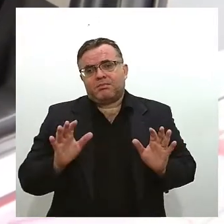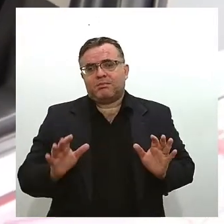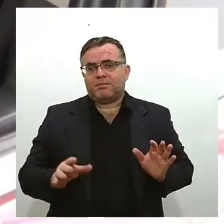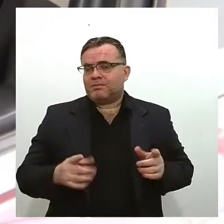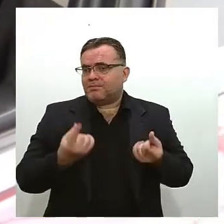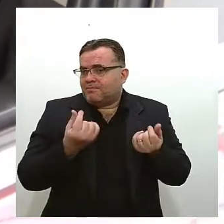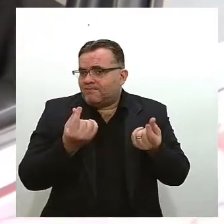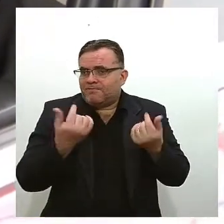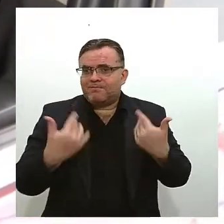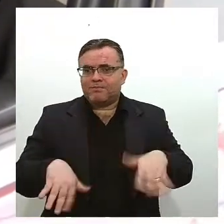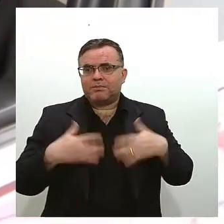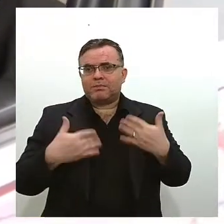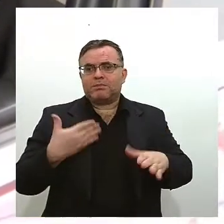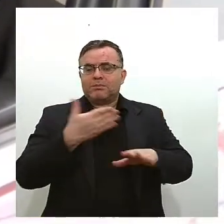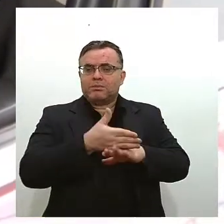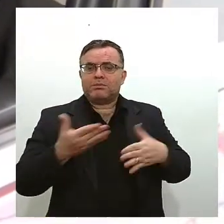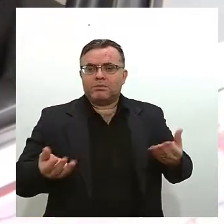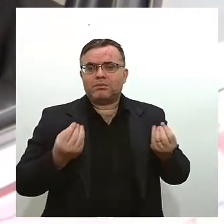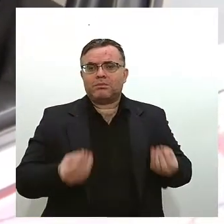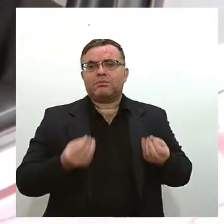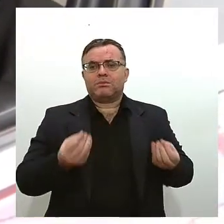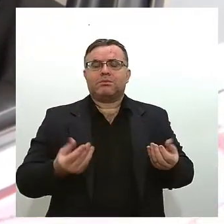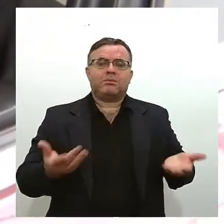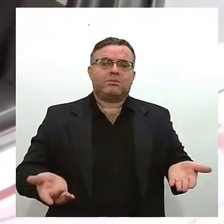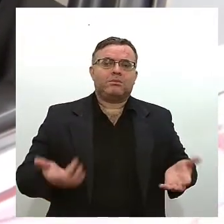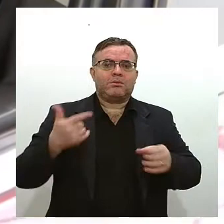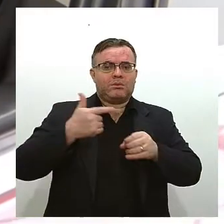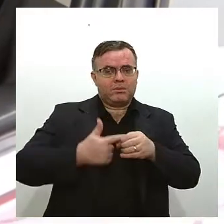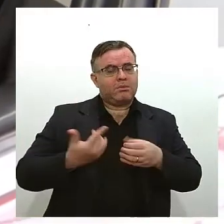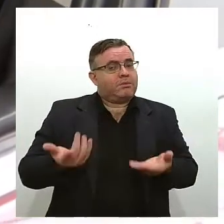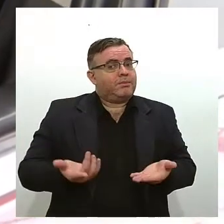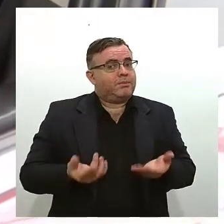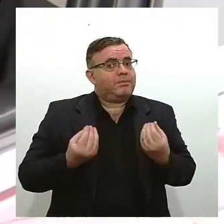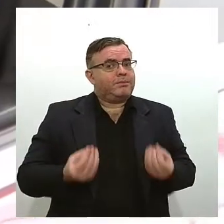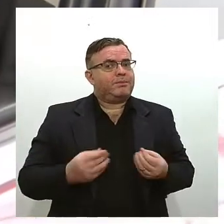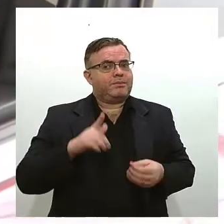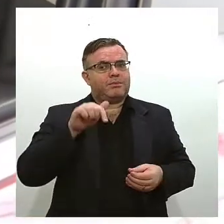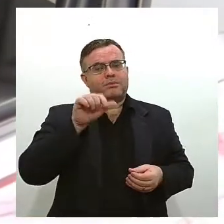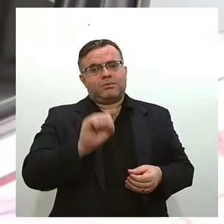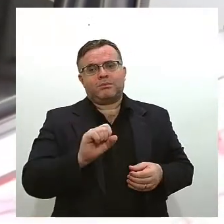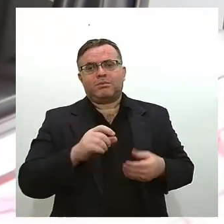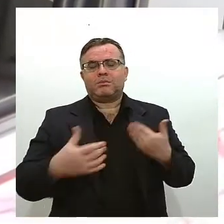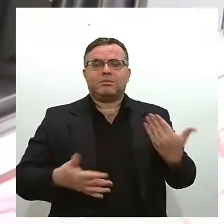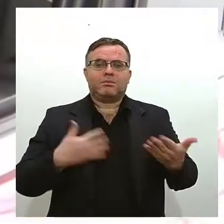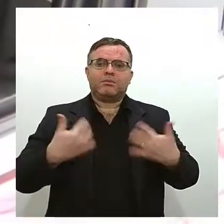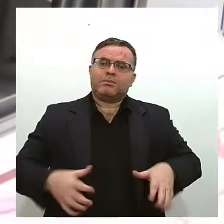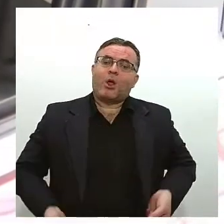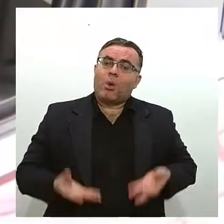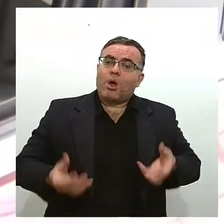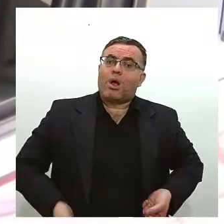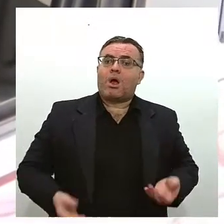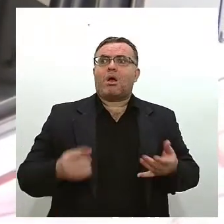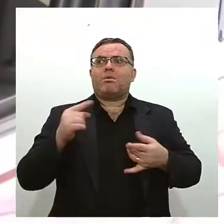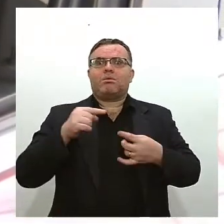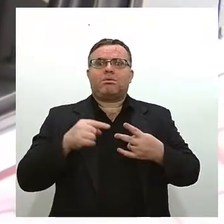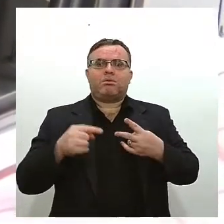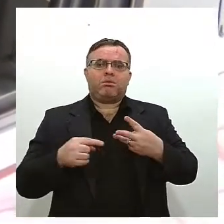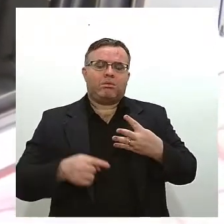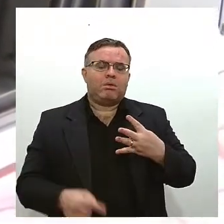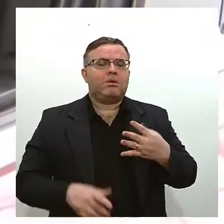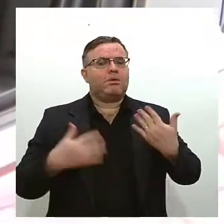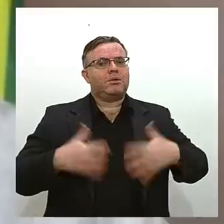se a gente vai no barzinho gasta e a gasolina desse jeito e não é só a gasolina o carro tem muitos gastos e a gasolina não tem condições de a gente